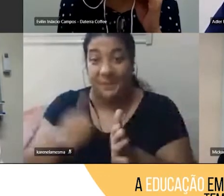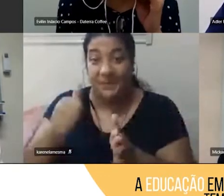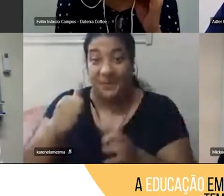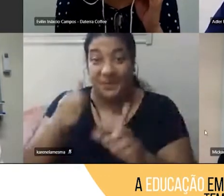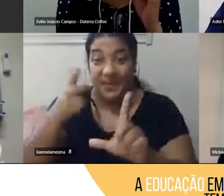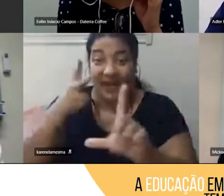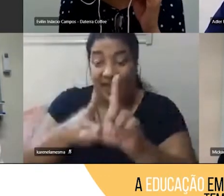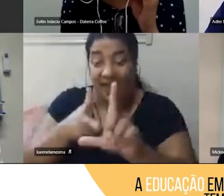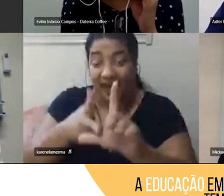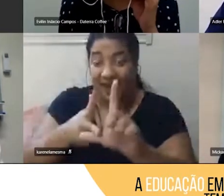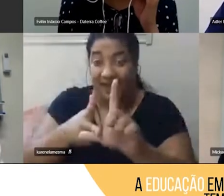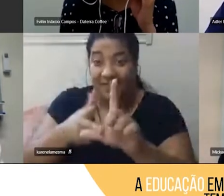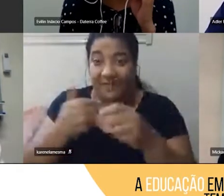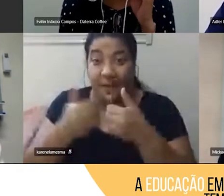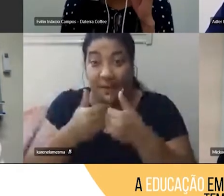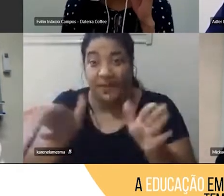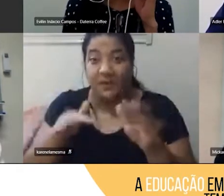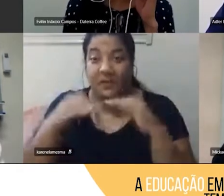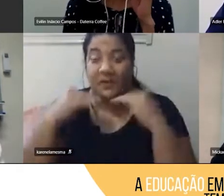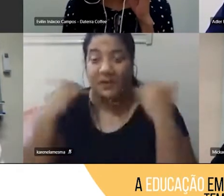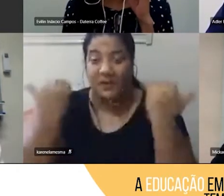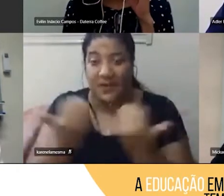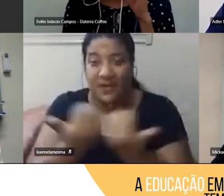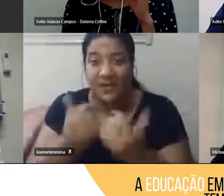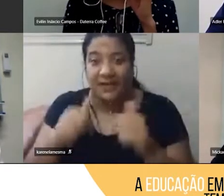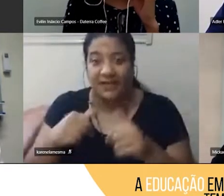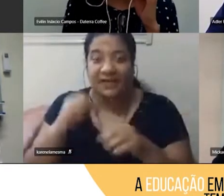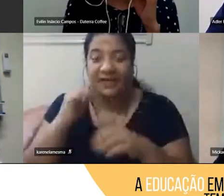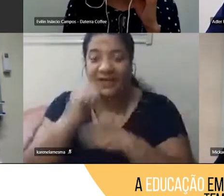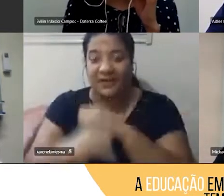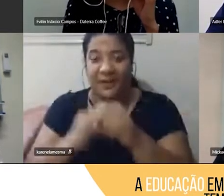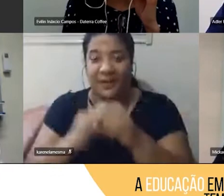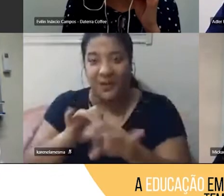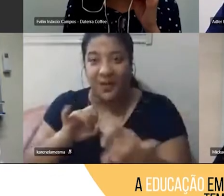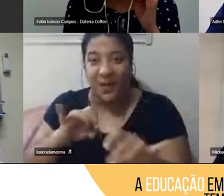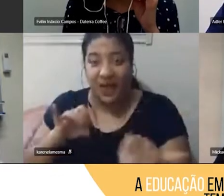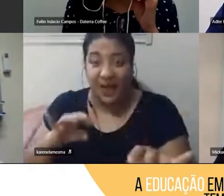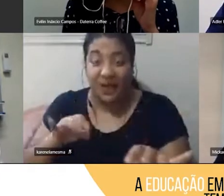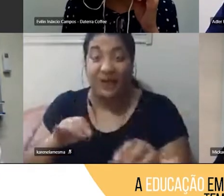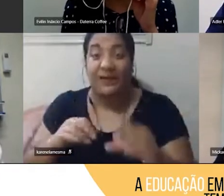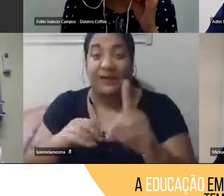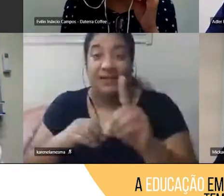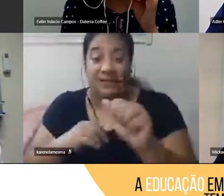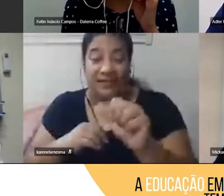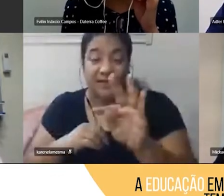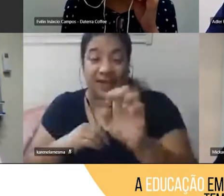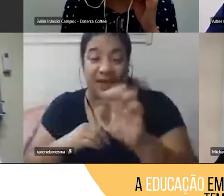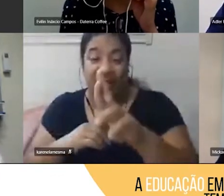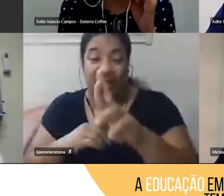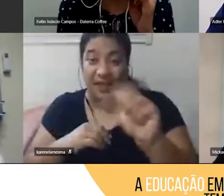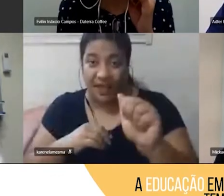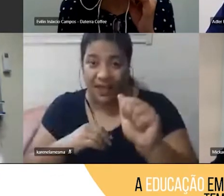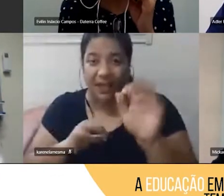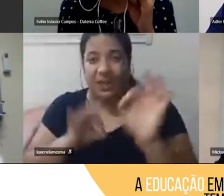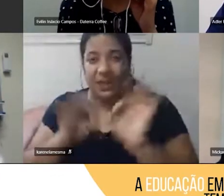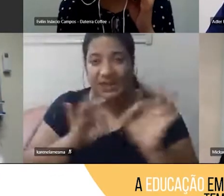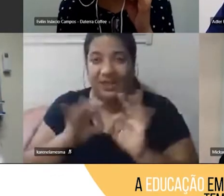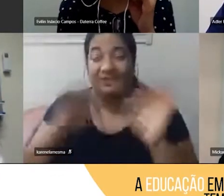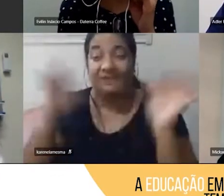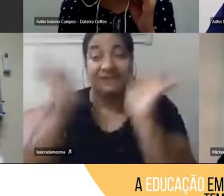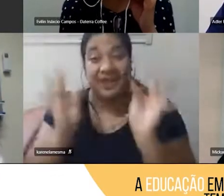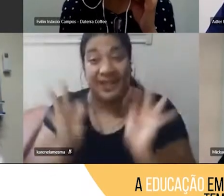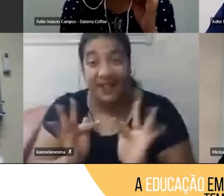abertura dessa conferência online que a data está organizando. E nós estamos muito felizes de poder estar aqui com vocês,